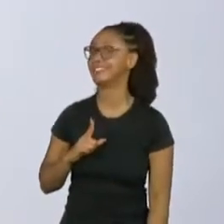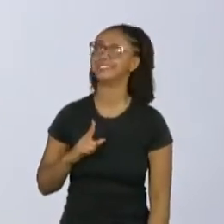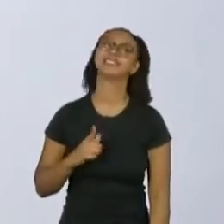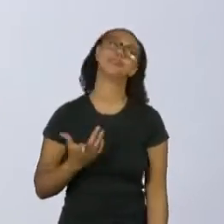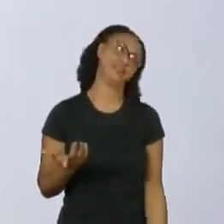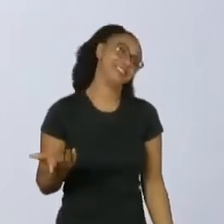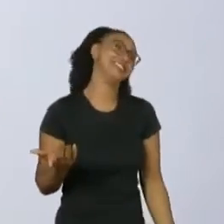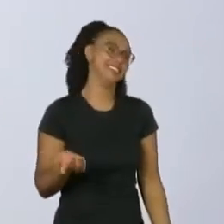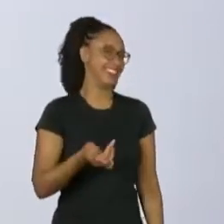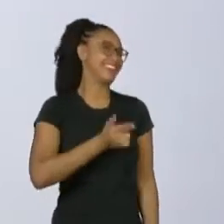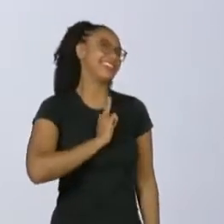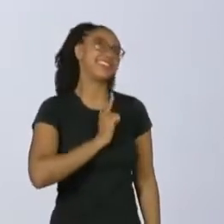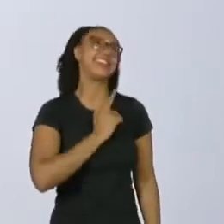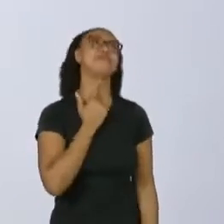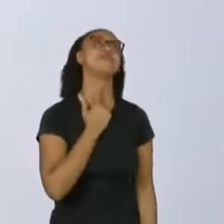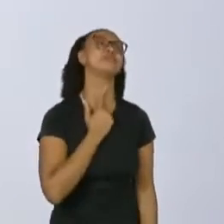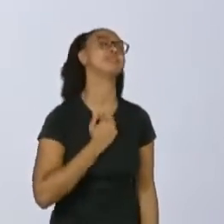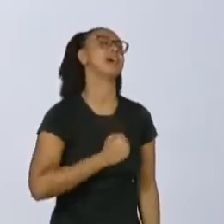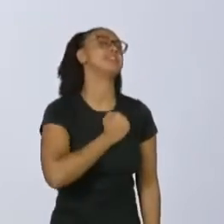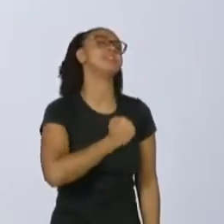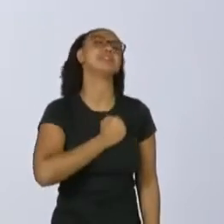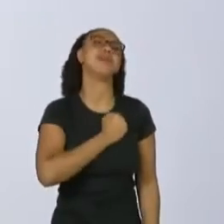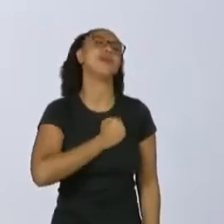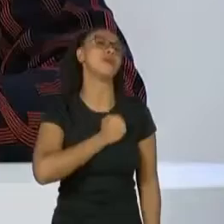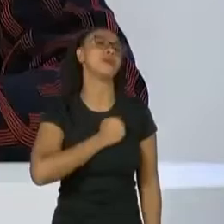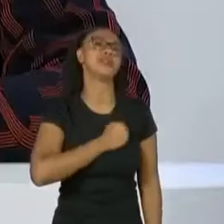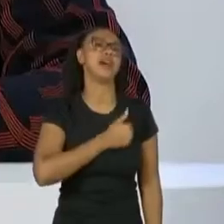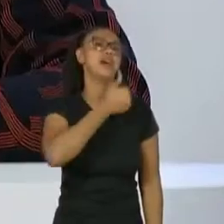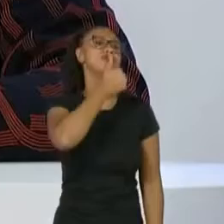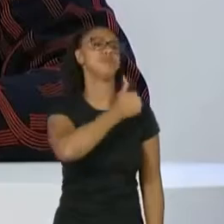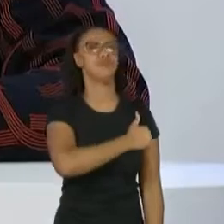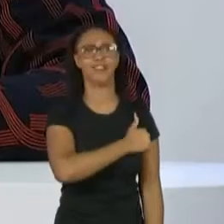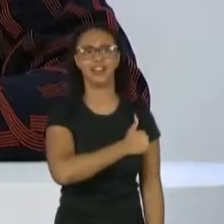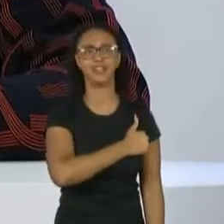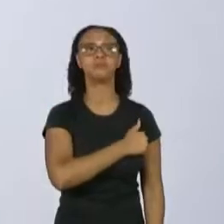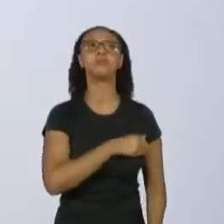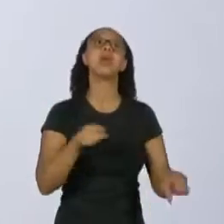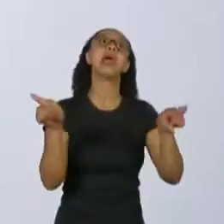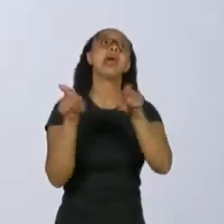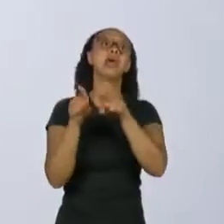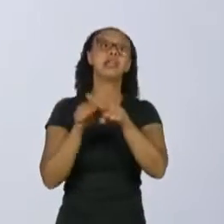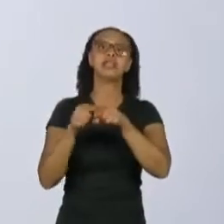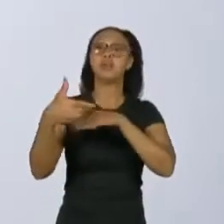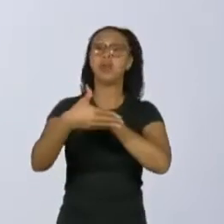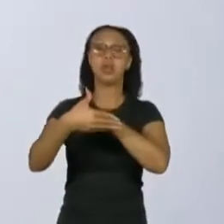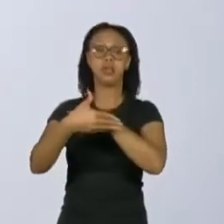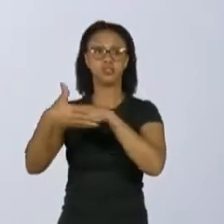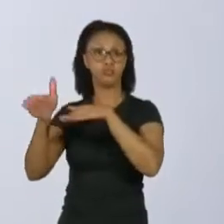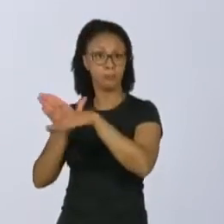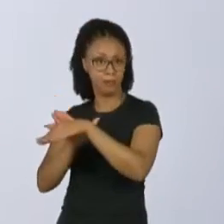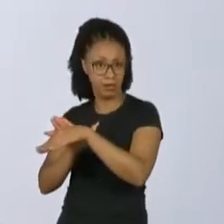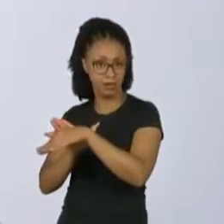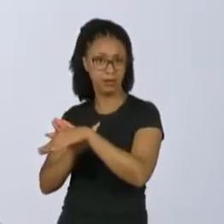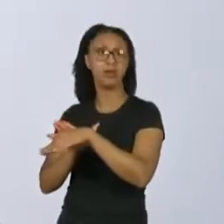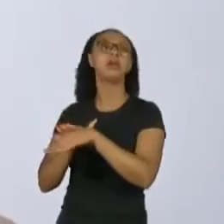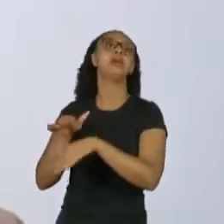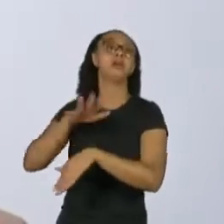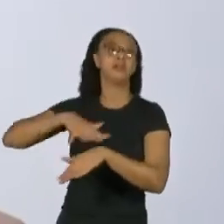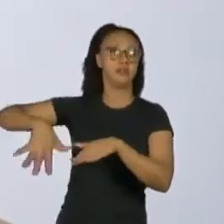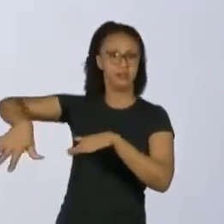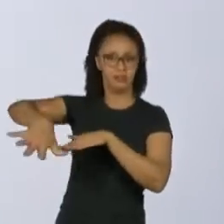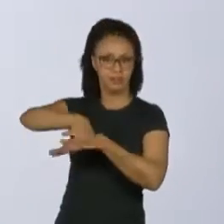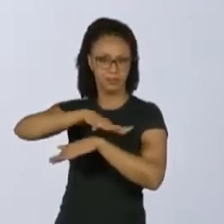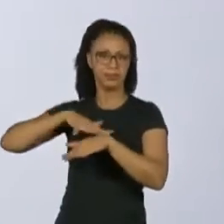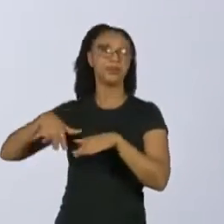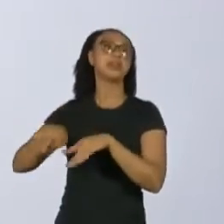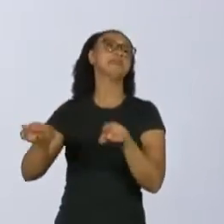Tenho muita vontade, sinto muita saudade de Cabo Verde. Cabo Verde, gosto. Jamaica, já passei pela Jamaica. Nas Américas,